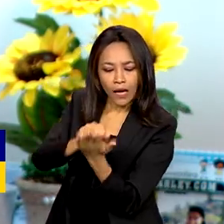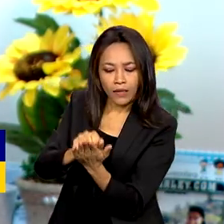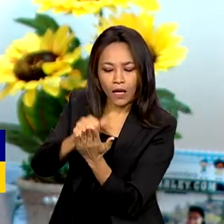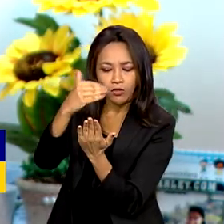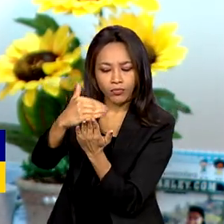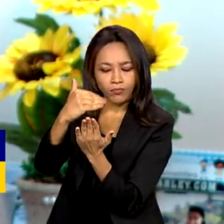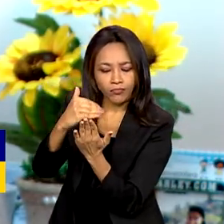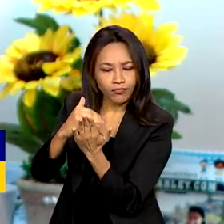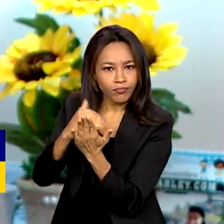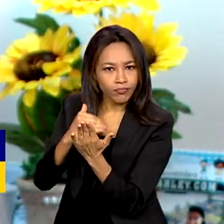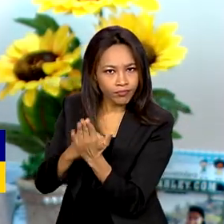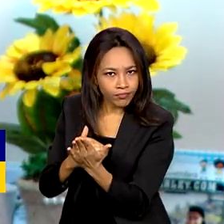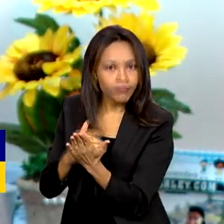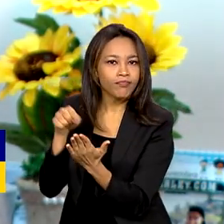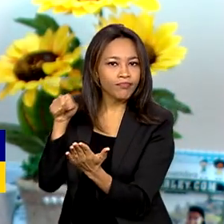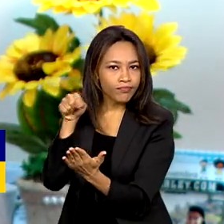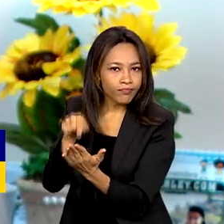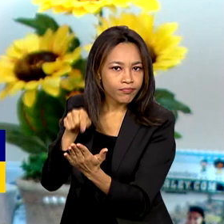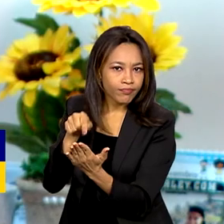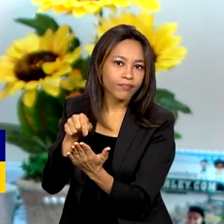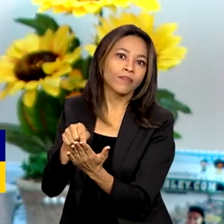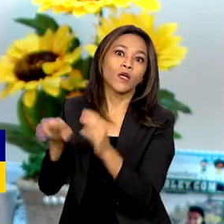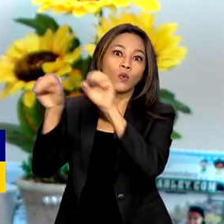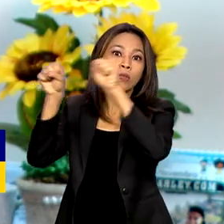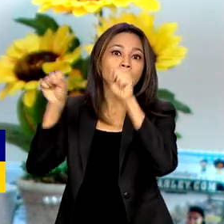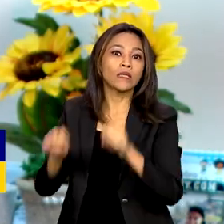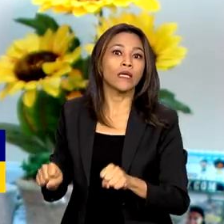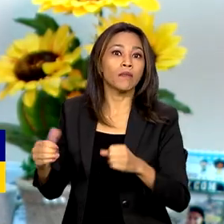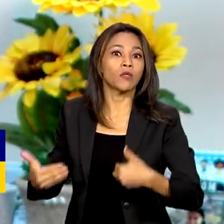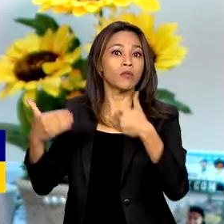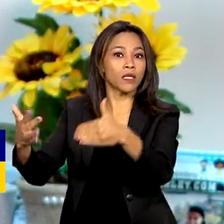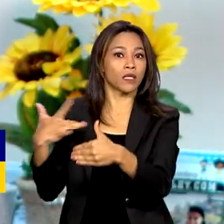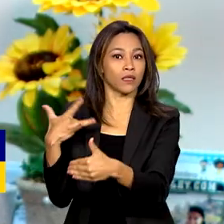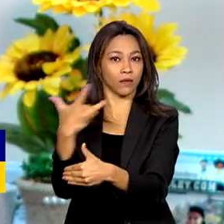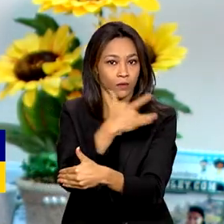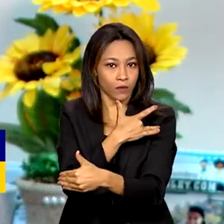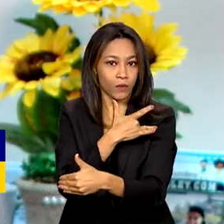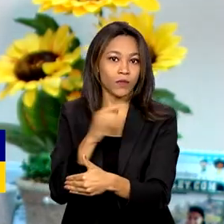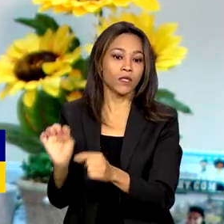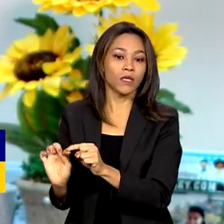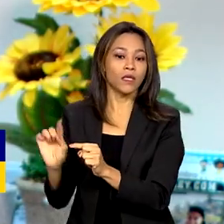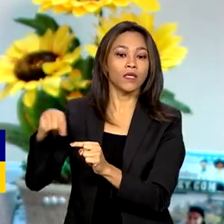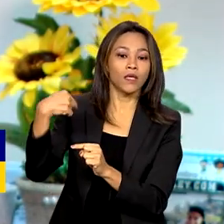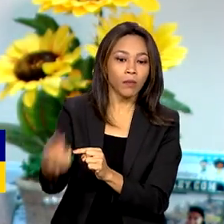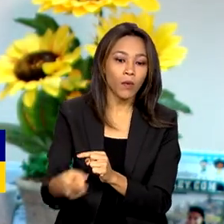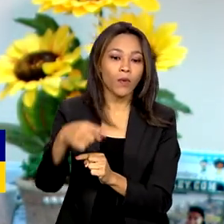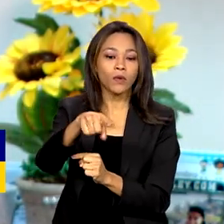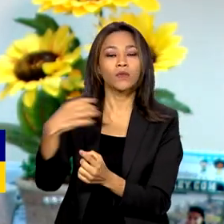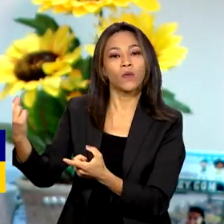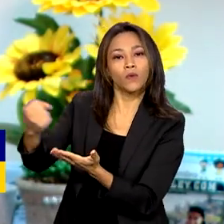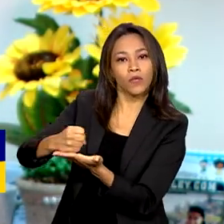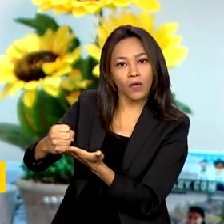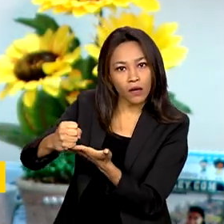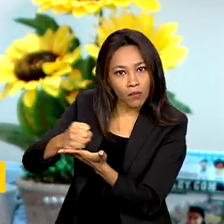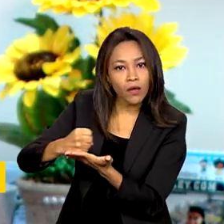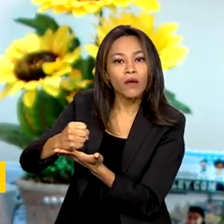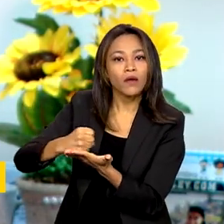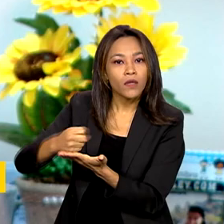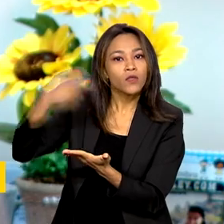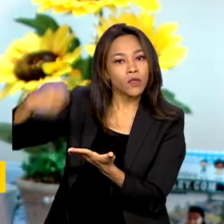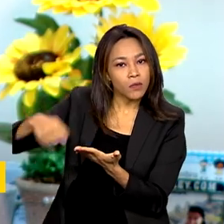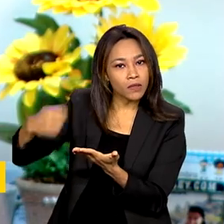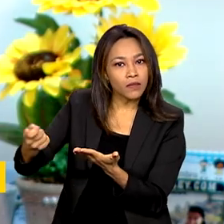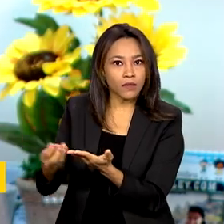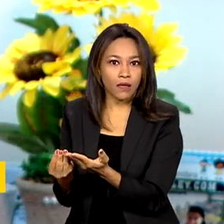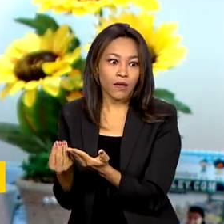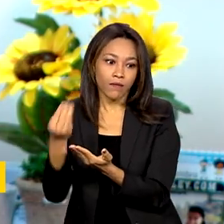no Hemovida Web do Ministério da Saúde, com a agulopatias, e aí então os medicamentos necessários para o atendimento desse